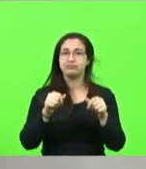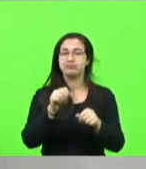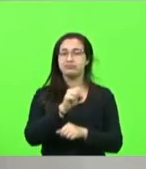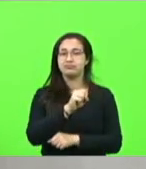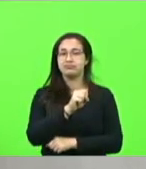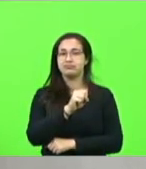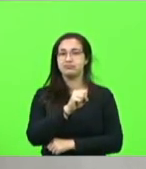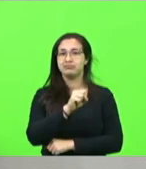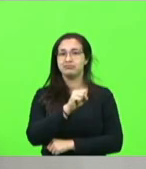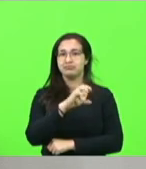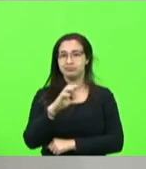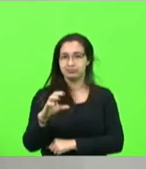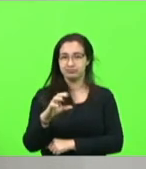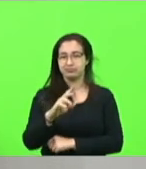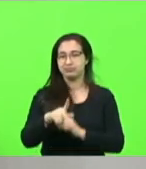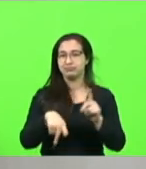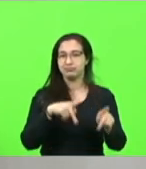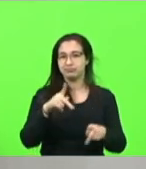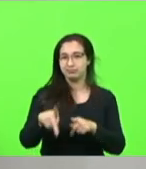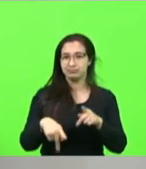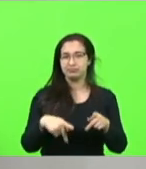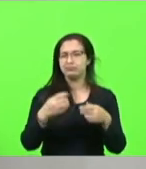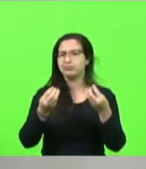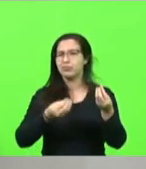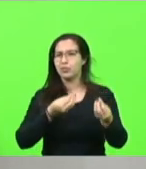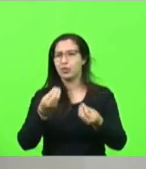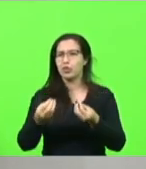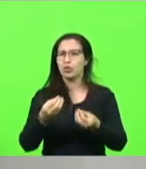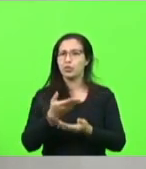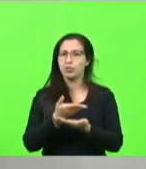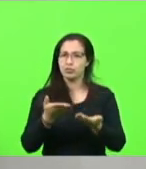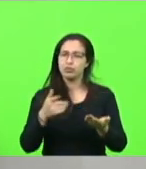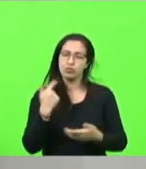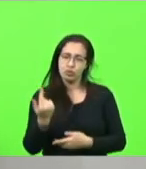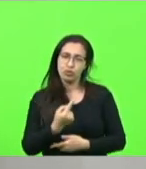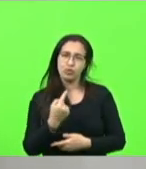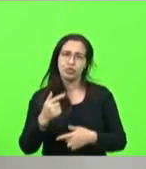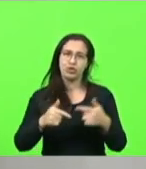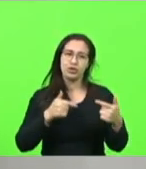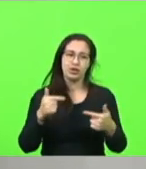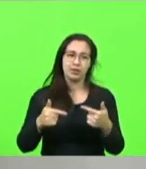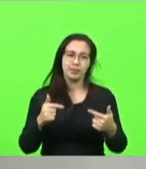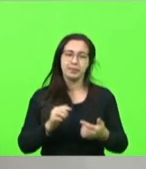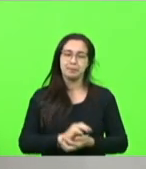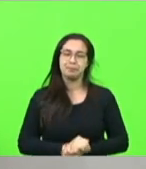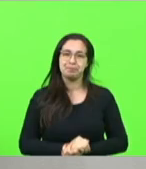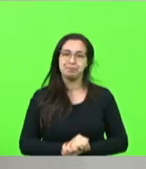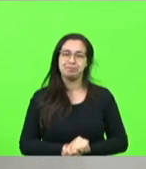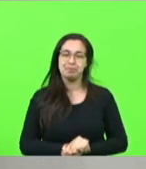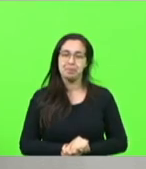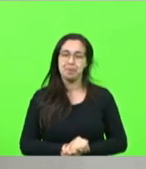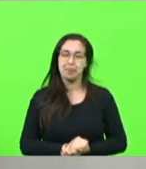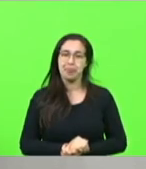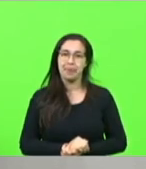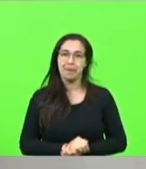ações do Centro de Integração e Empresa e Escola do Estado de Santa Catarina. Me permita, presidente,